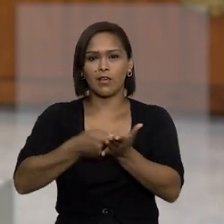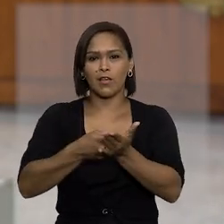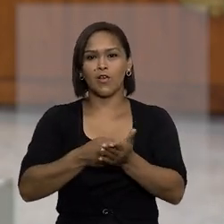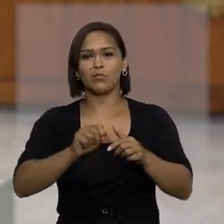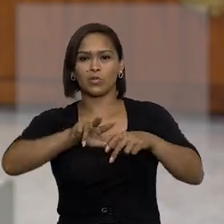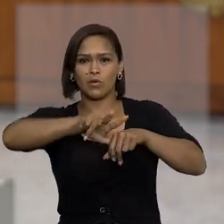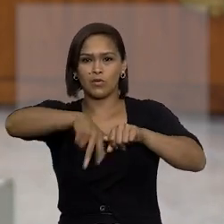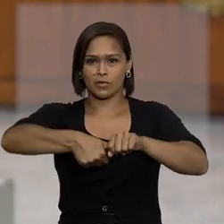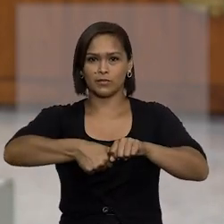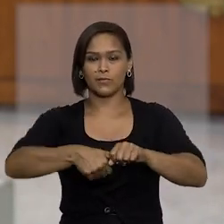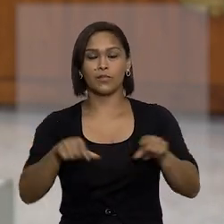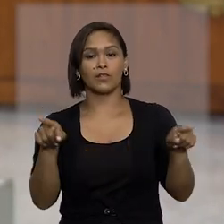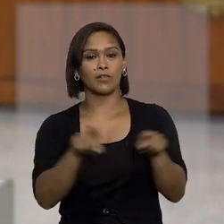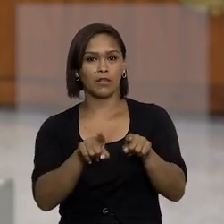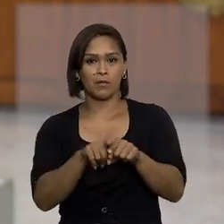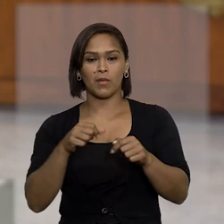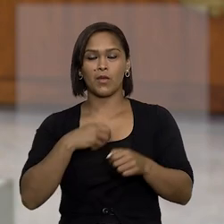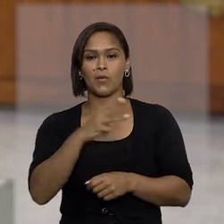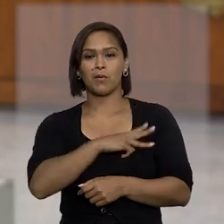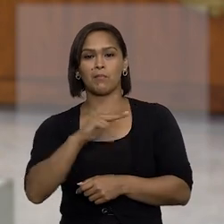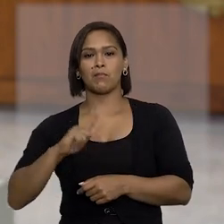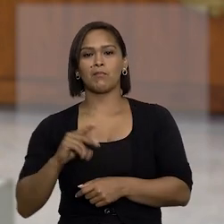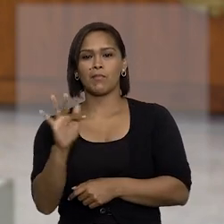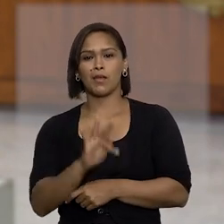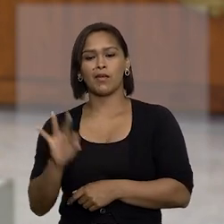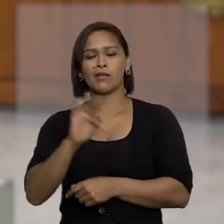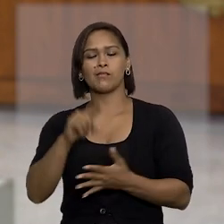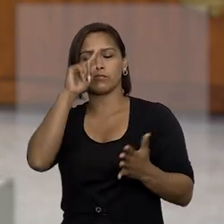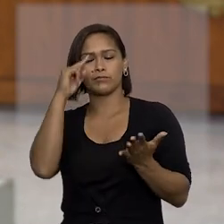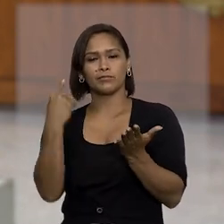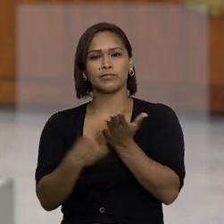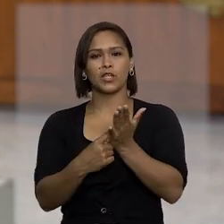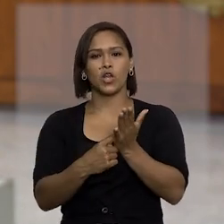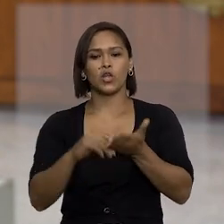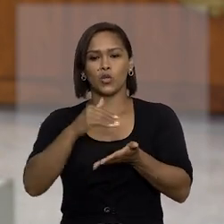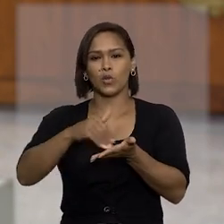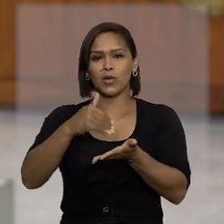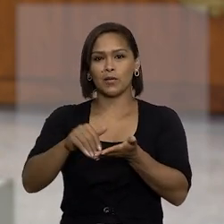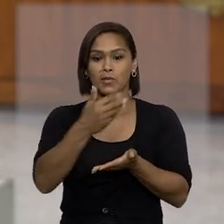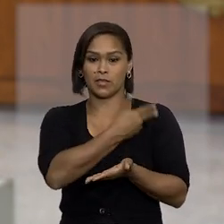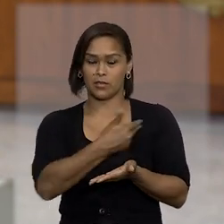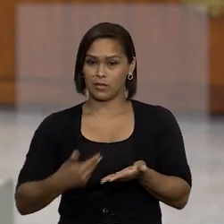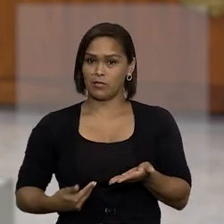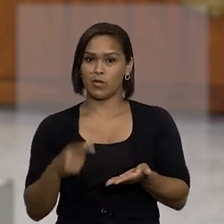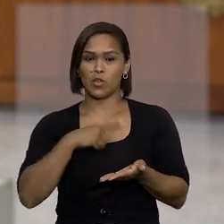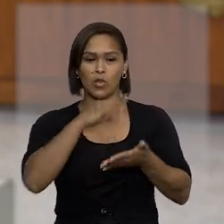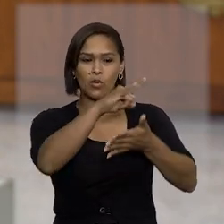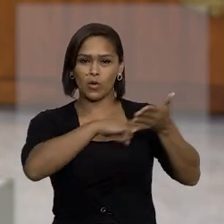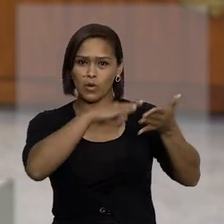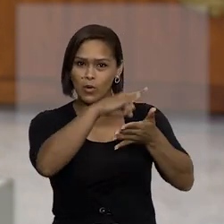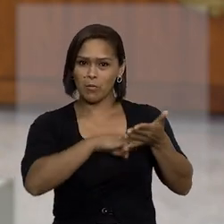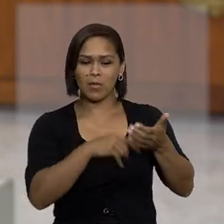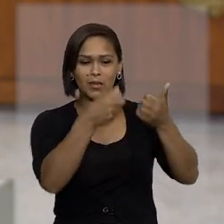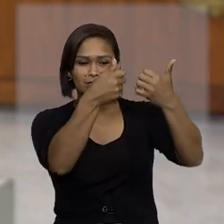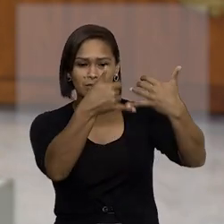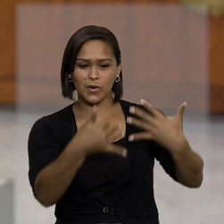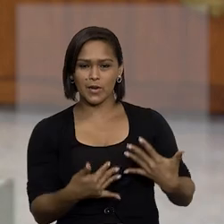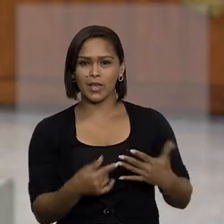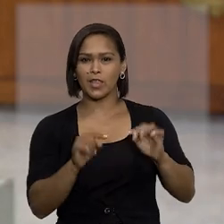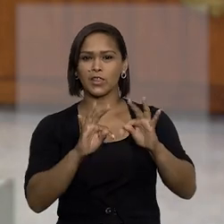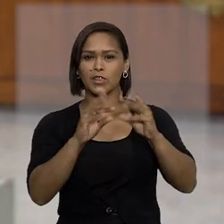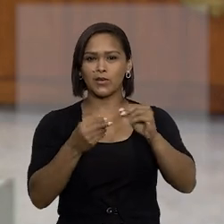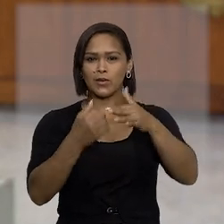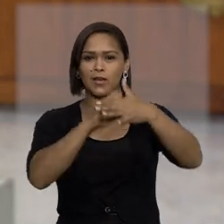fraudulentas. Além disso, o MPF apontou que foram encontrados no gabinete do governador documentos que descreviam as